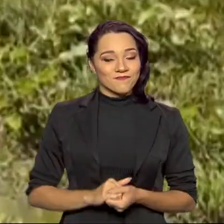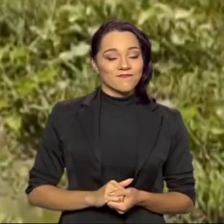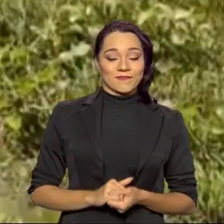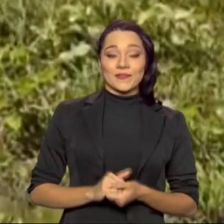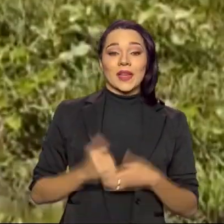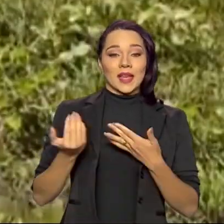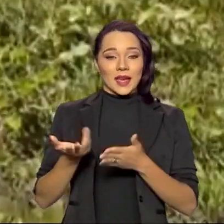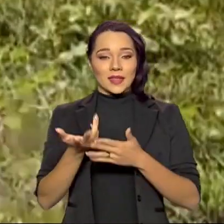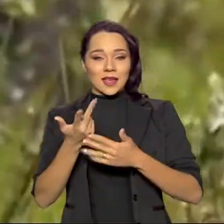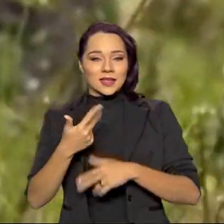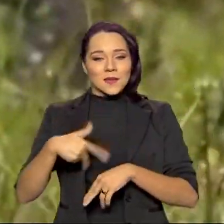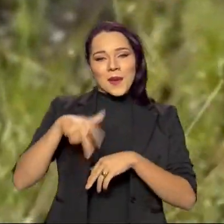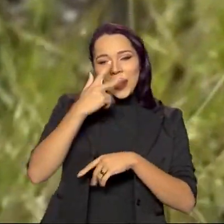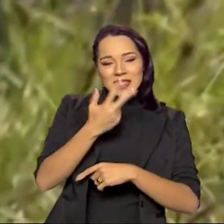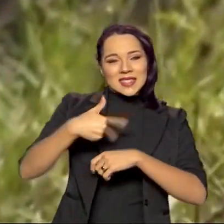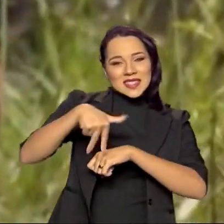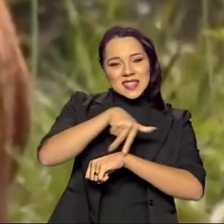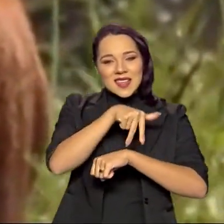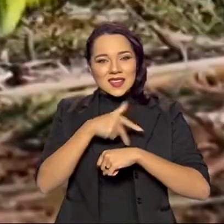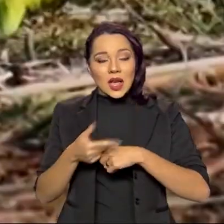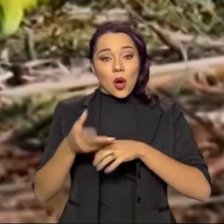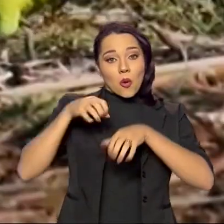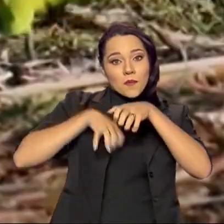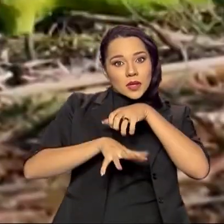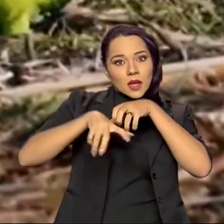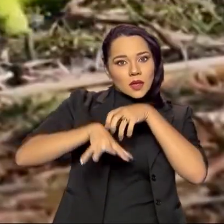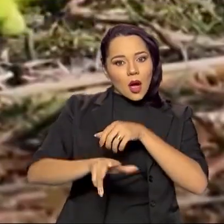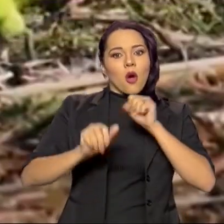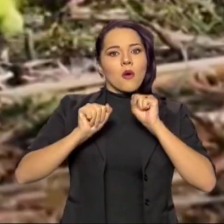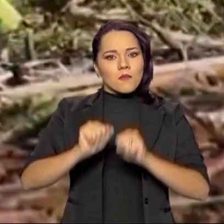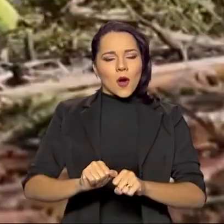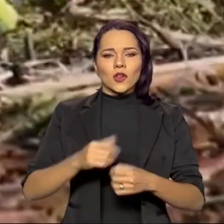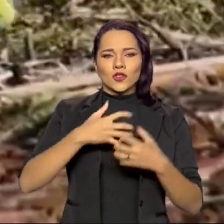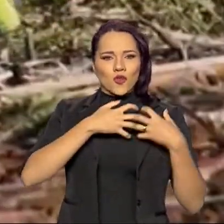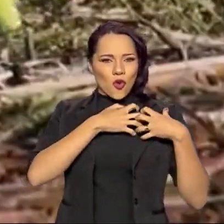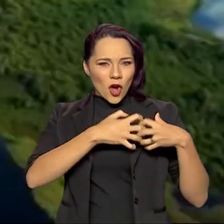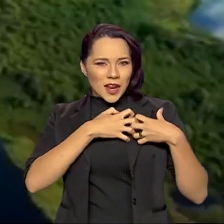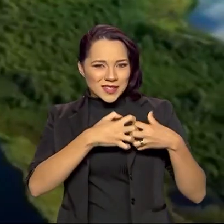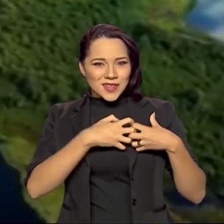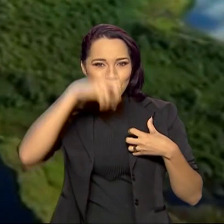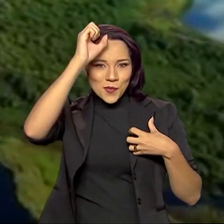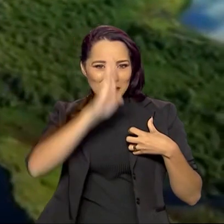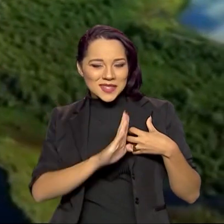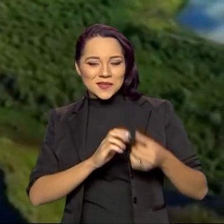nesta dança ritmada, o Pantanal pode ser chamado de coração do Brasil.